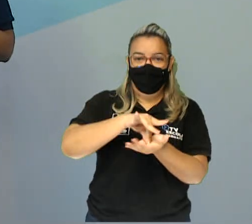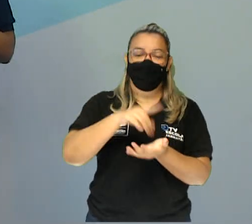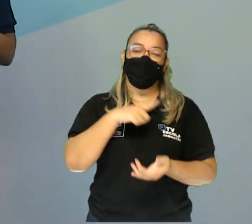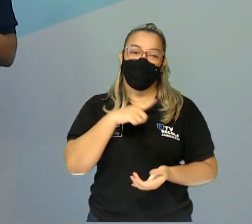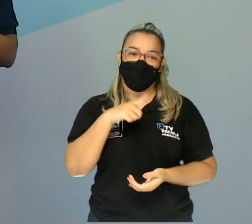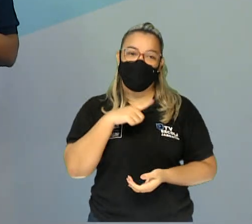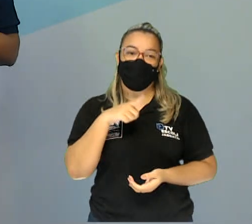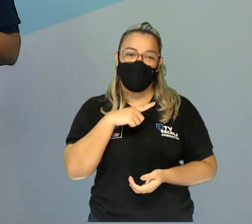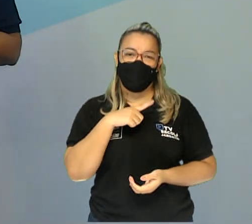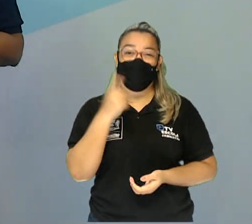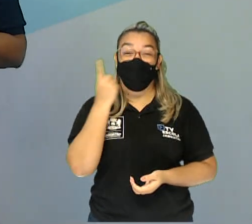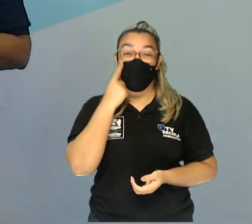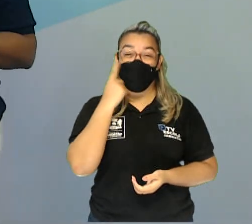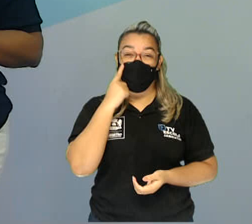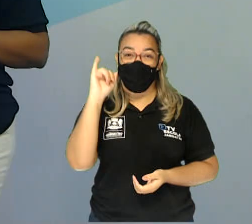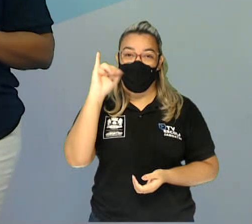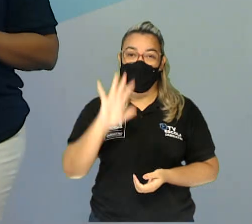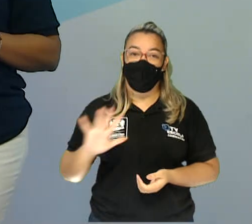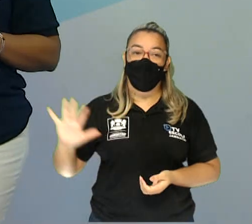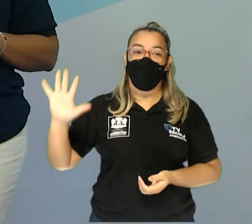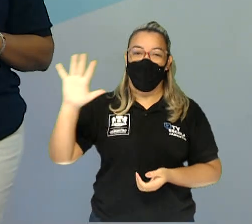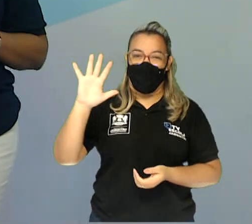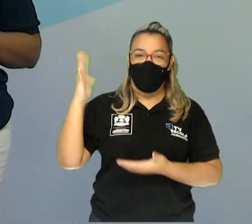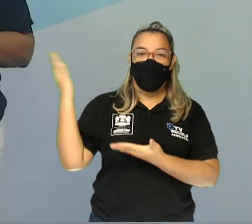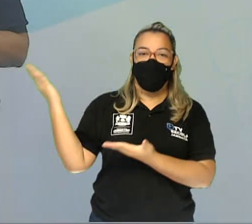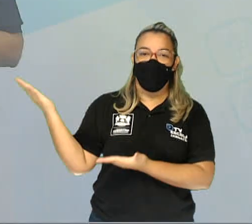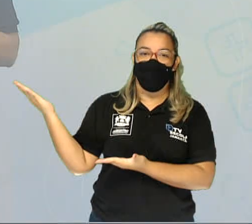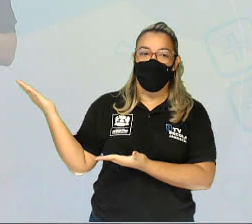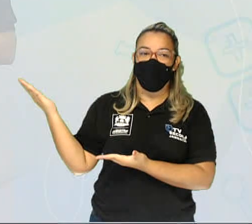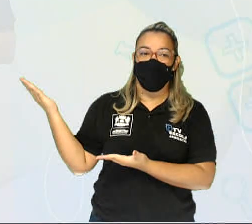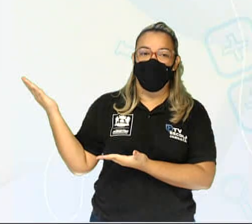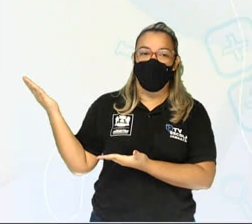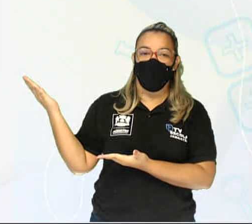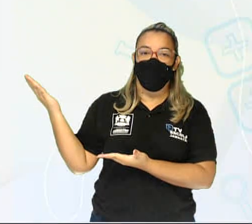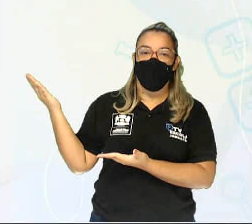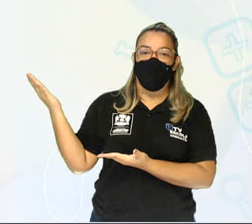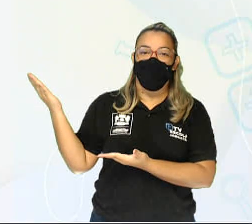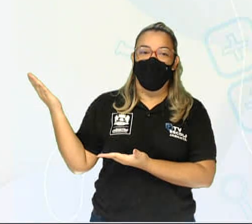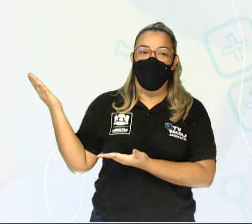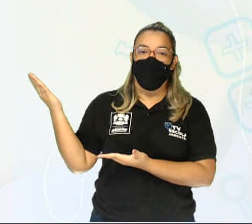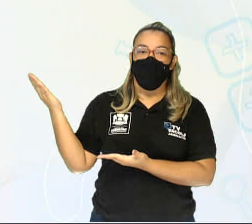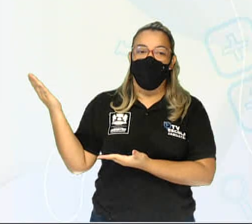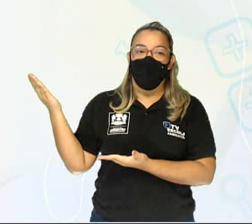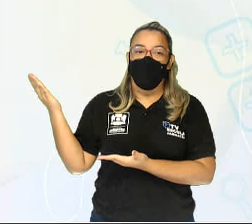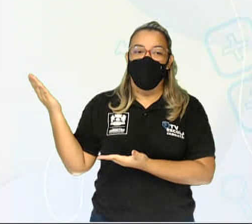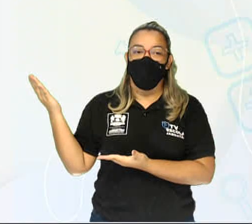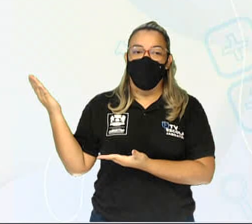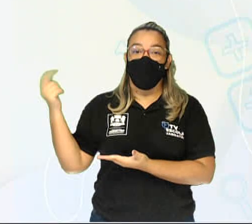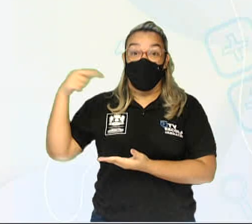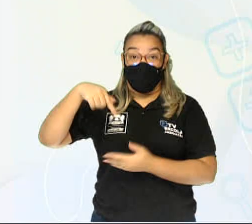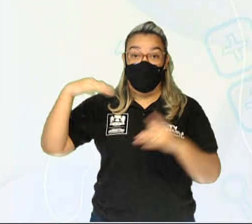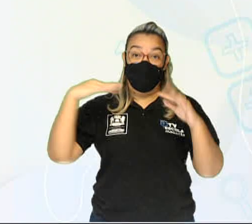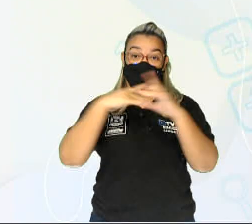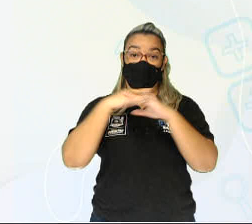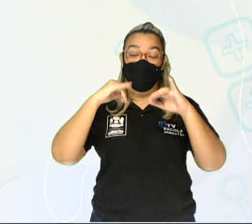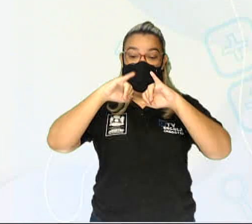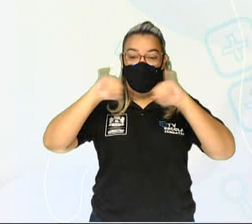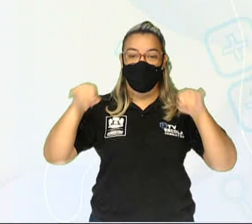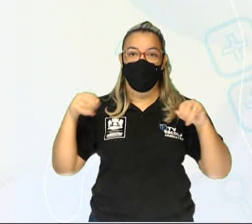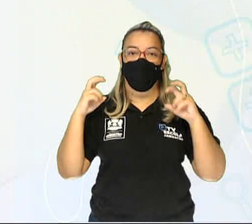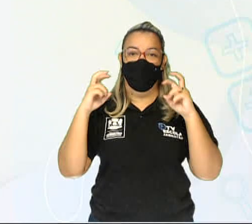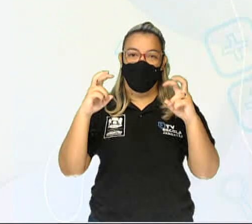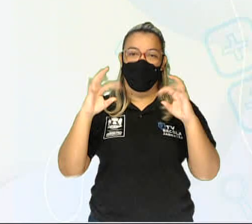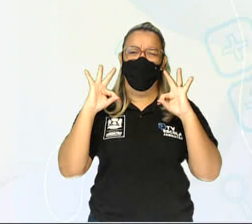Vamos ver as imagens que eu trago abaixo, a igreja, praias, da cidade de Jaboatão como um todo.